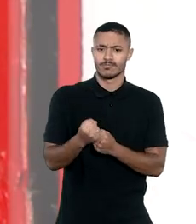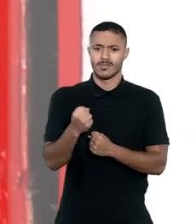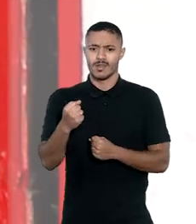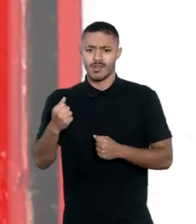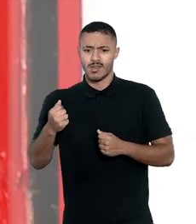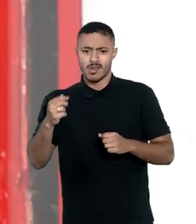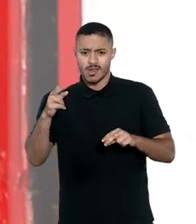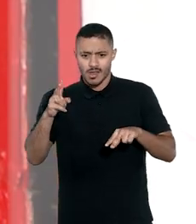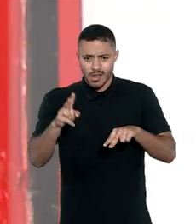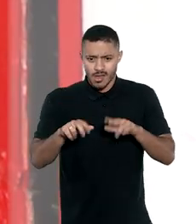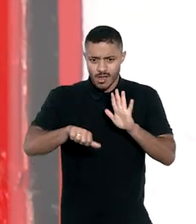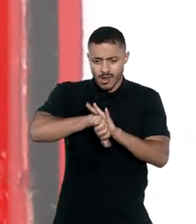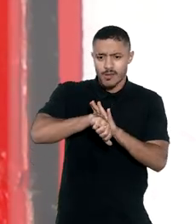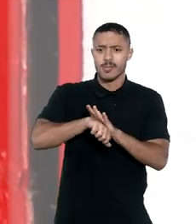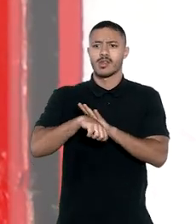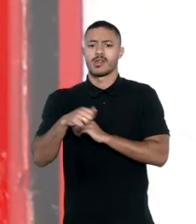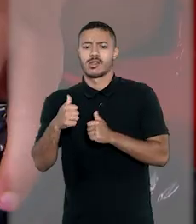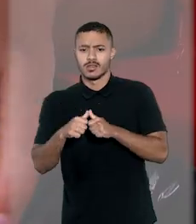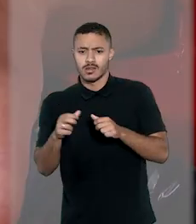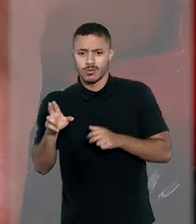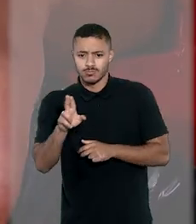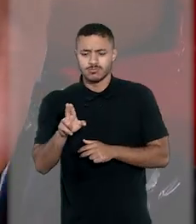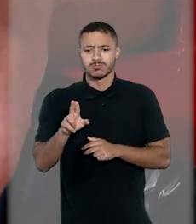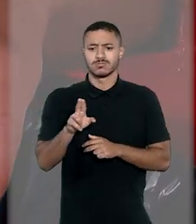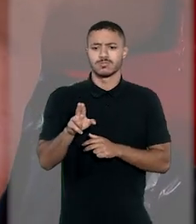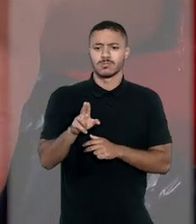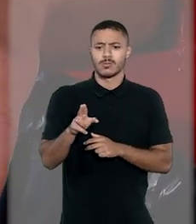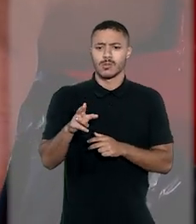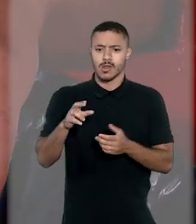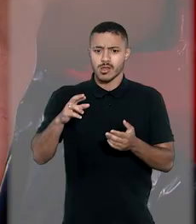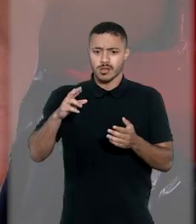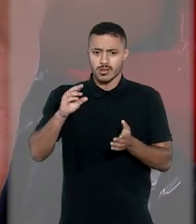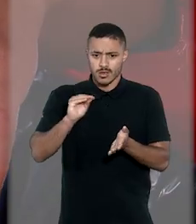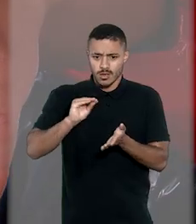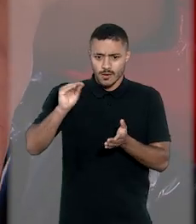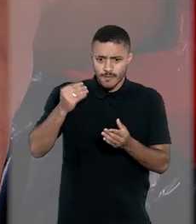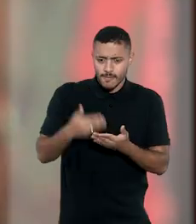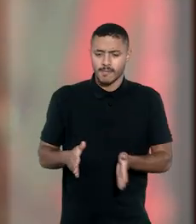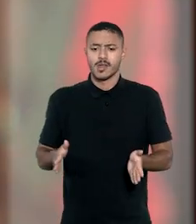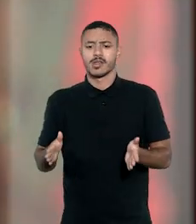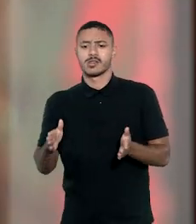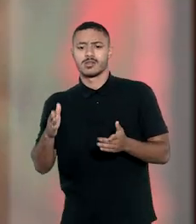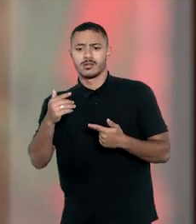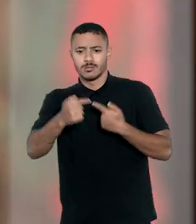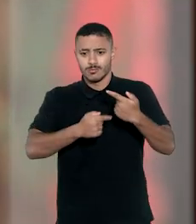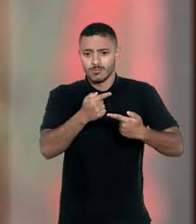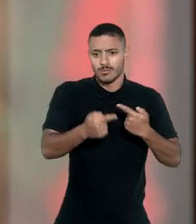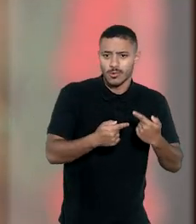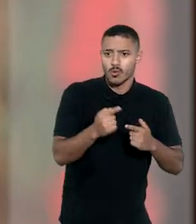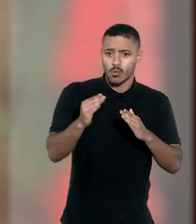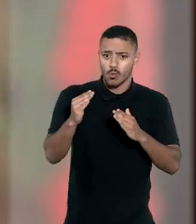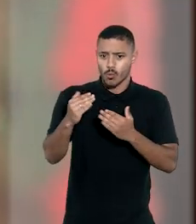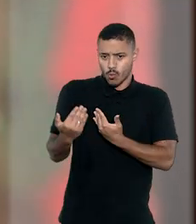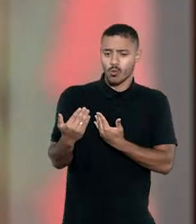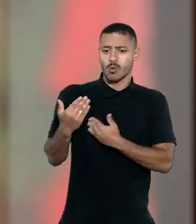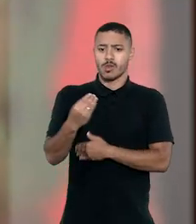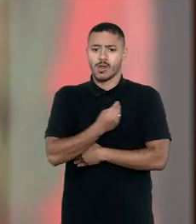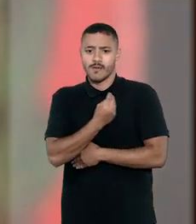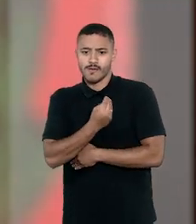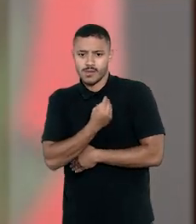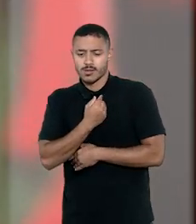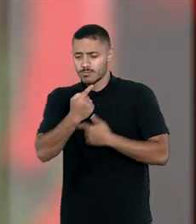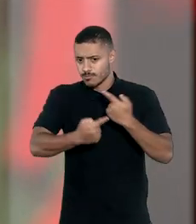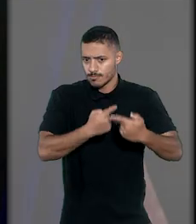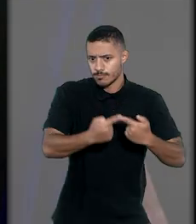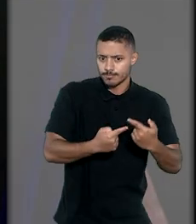confirmando que esta conduta está abrangida pela regra do Código Civil, que exclui da sucessão quem atenta contra a vida do